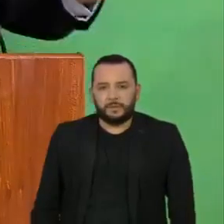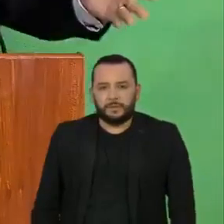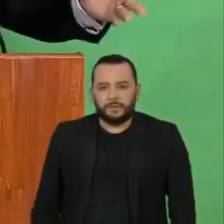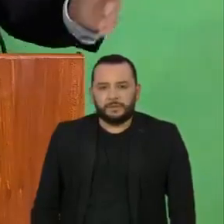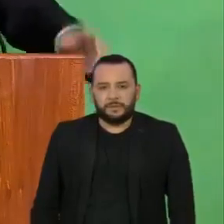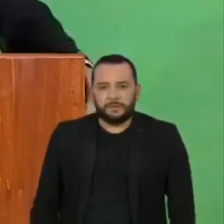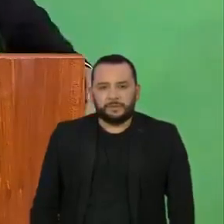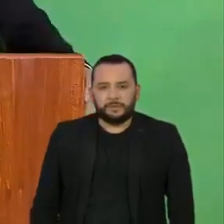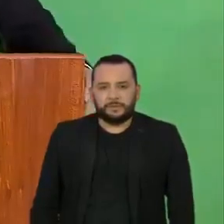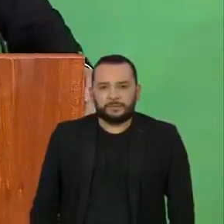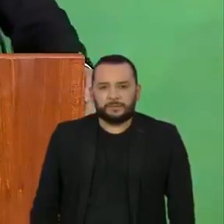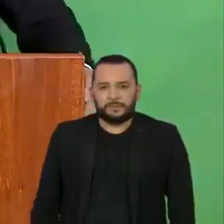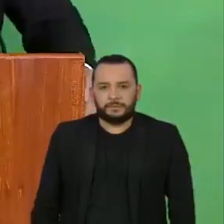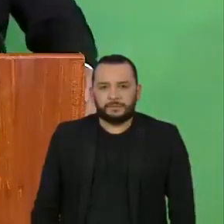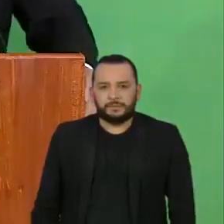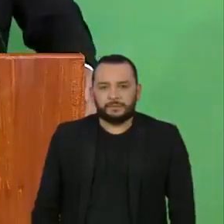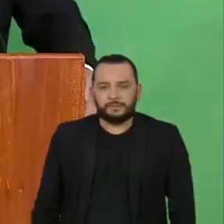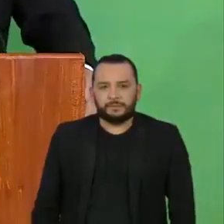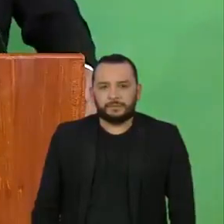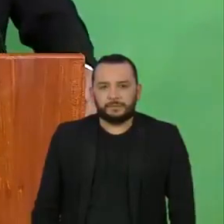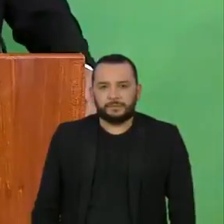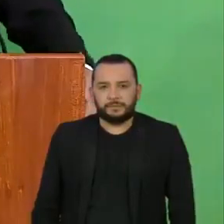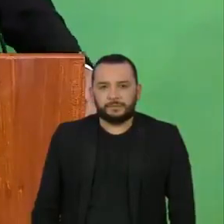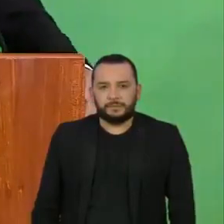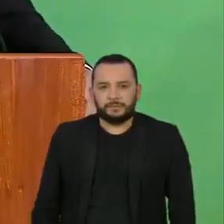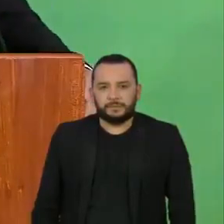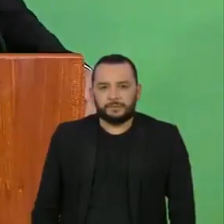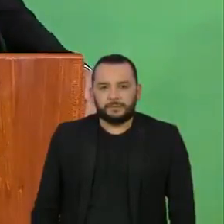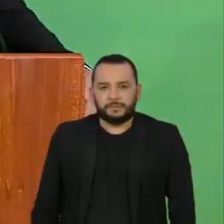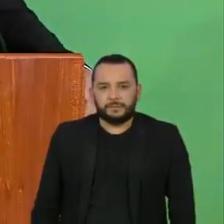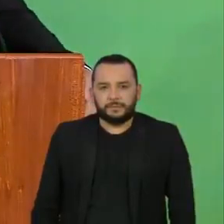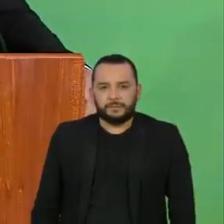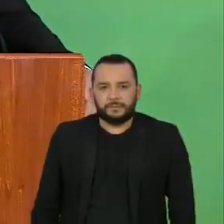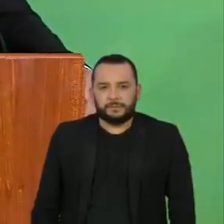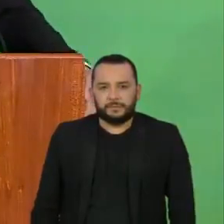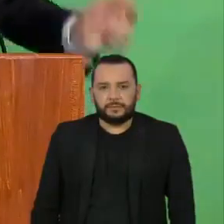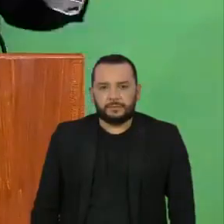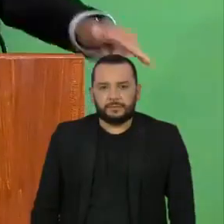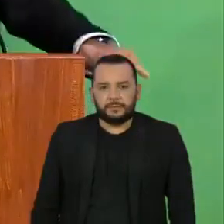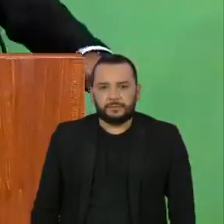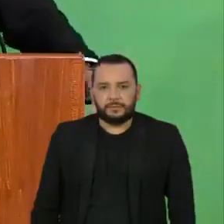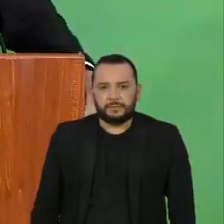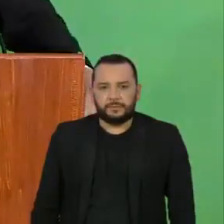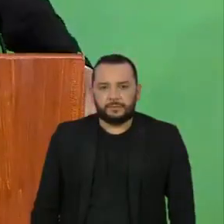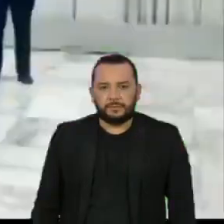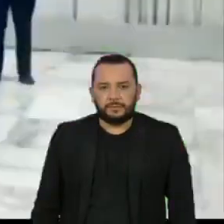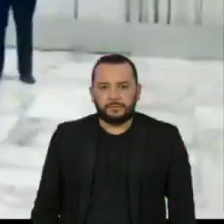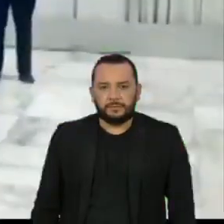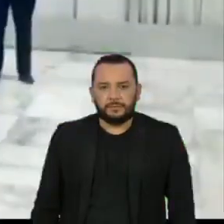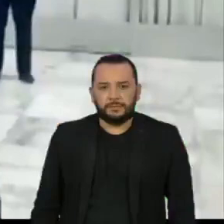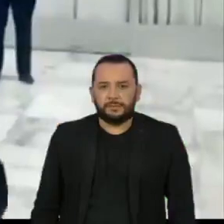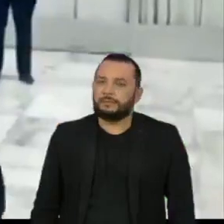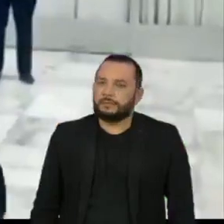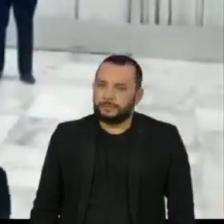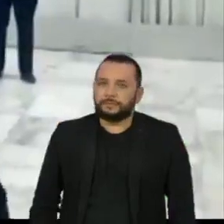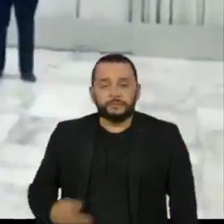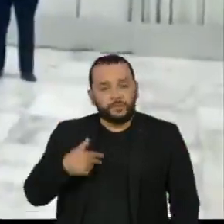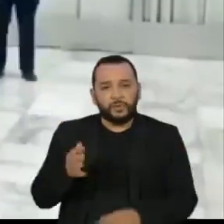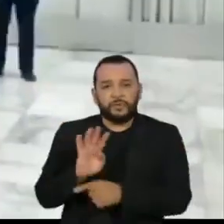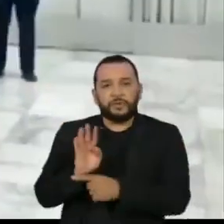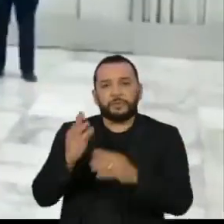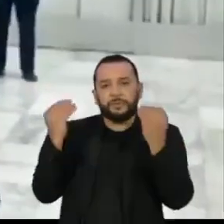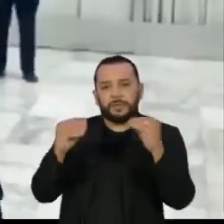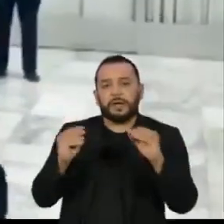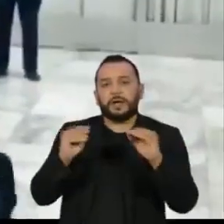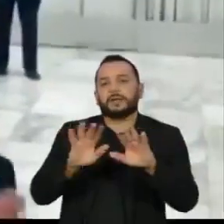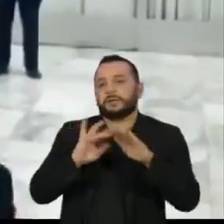obviamente tem a sua utilidade para quem está infectado. No vídeo publicado na rede